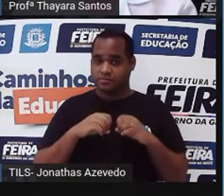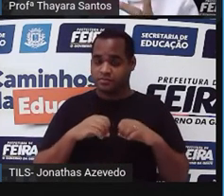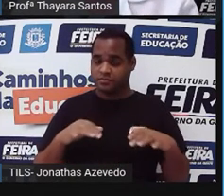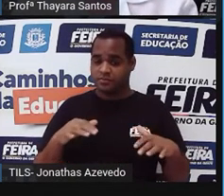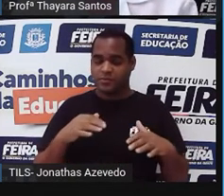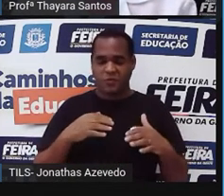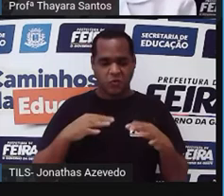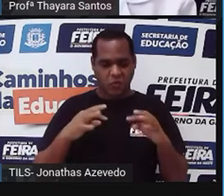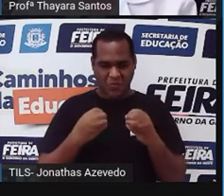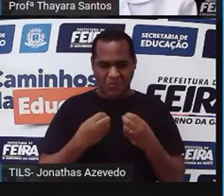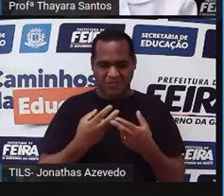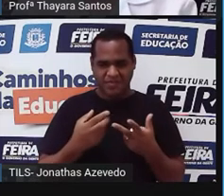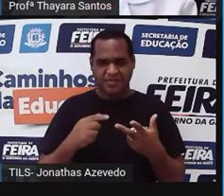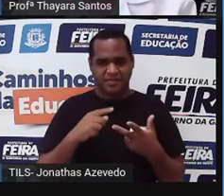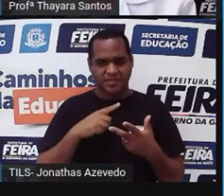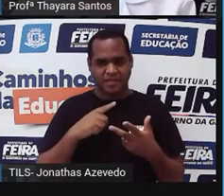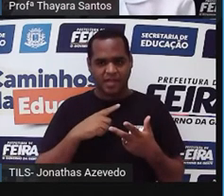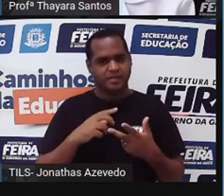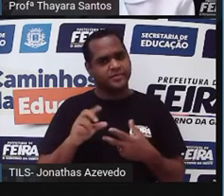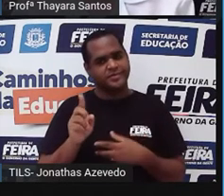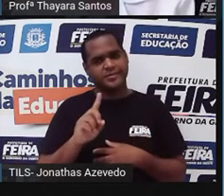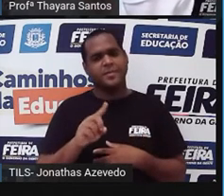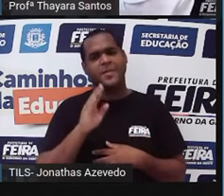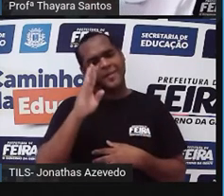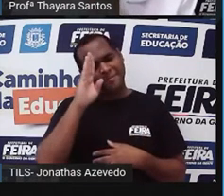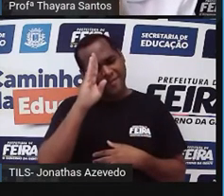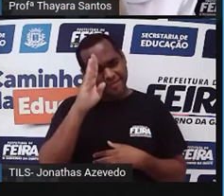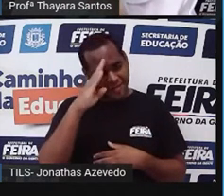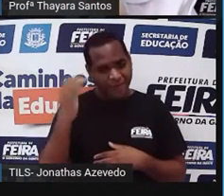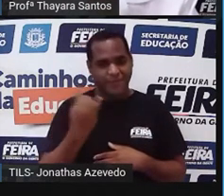lá. E qual é a principal função desse estômago?